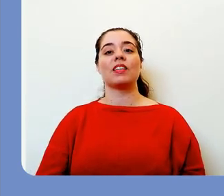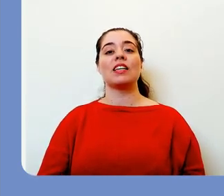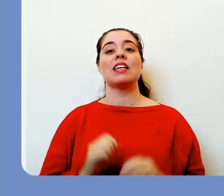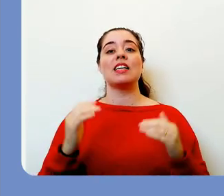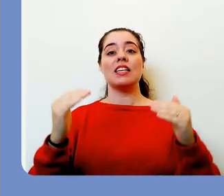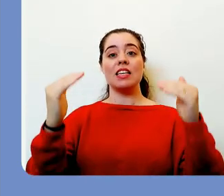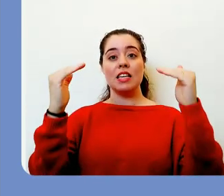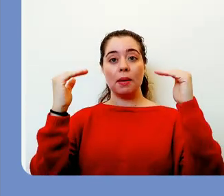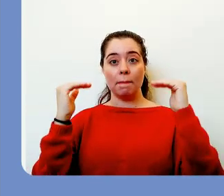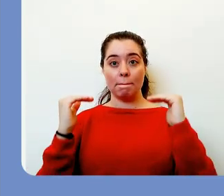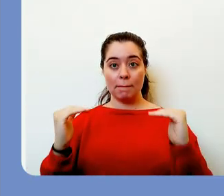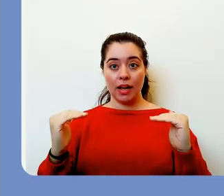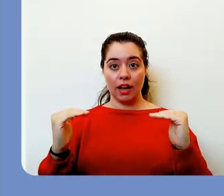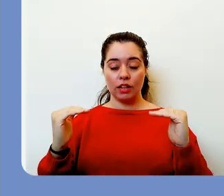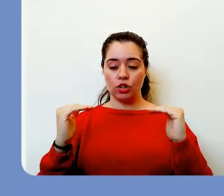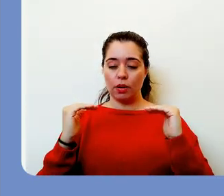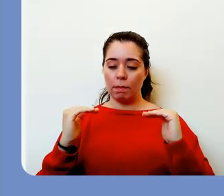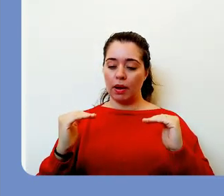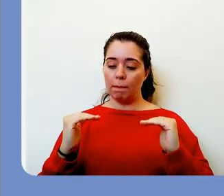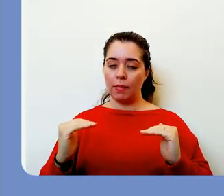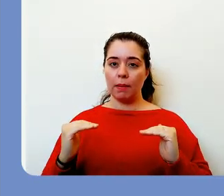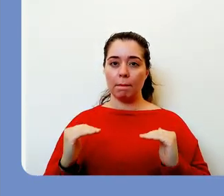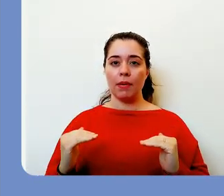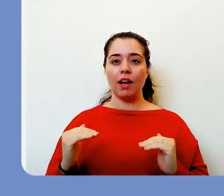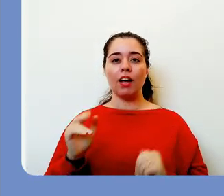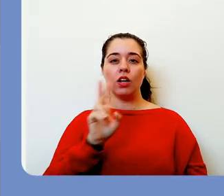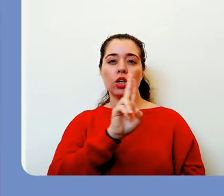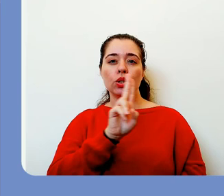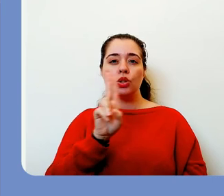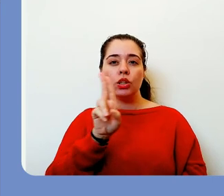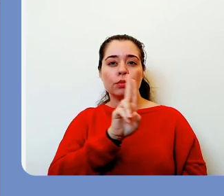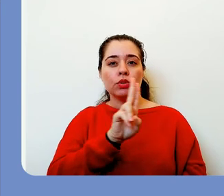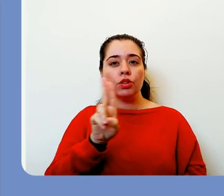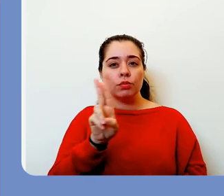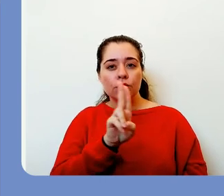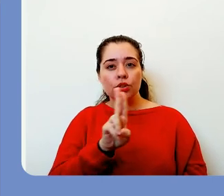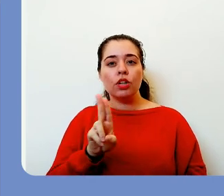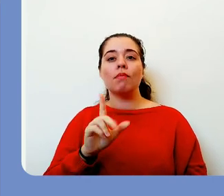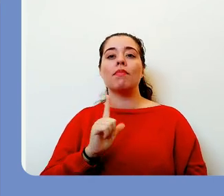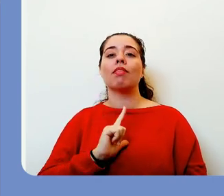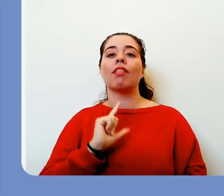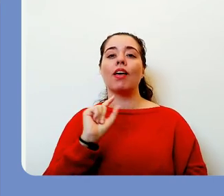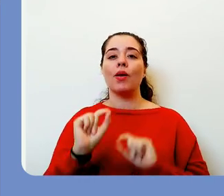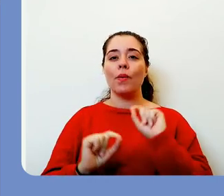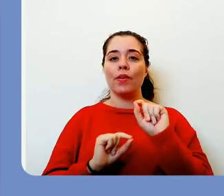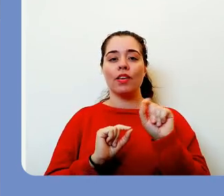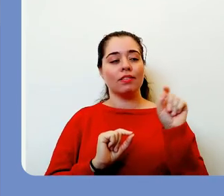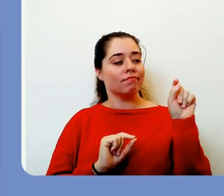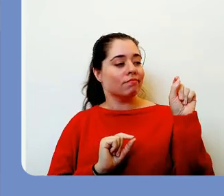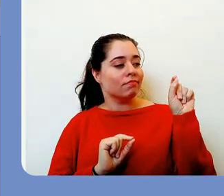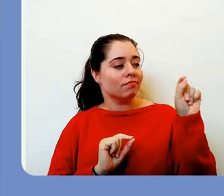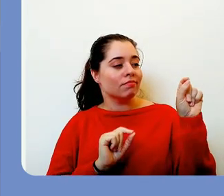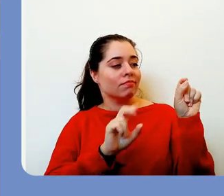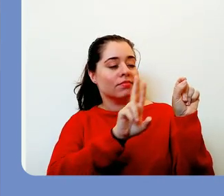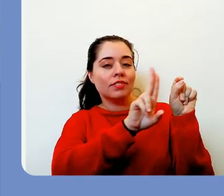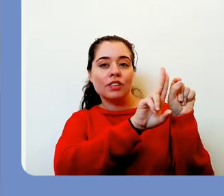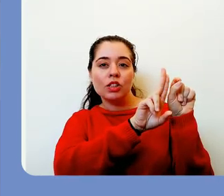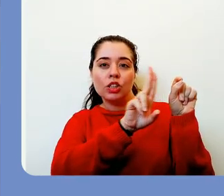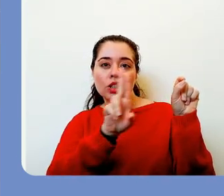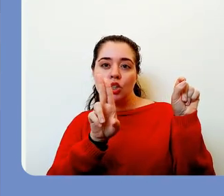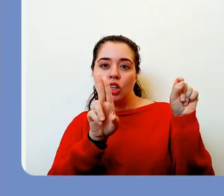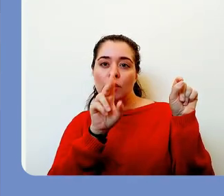o Upload e clique em Enviar. Depois de fazer a sincronização, o nome dos participantes